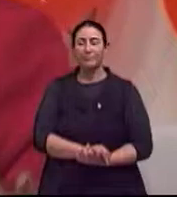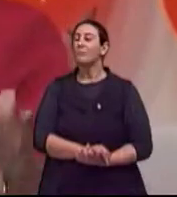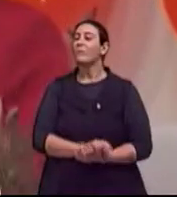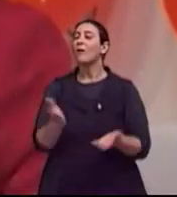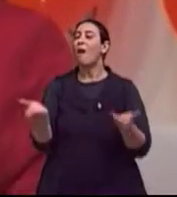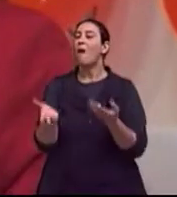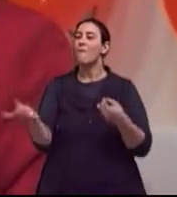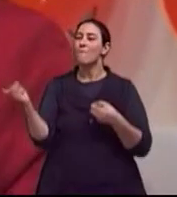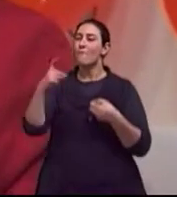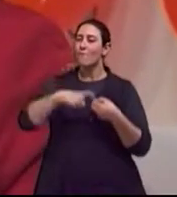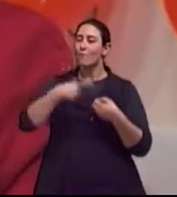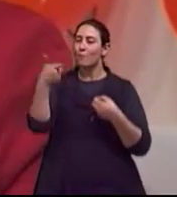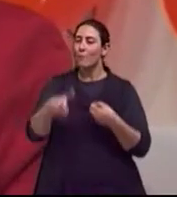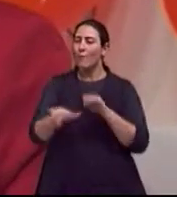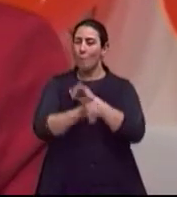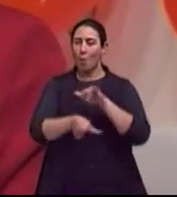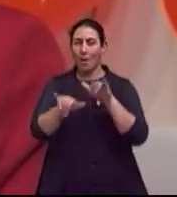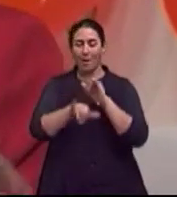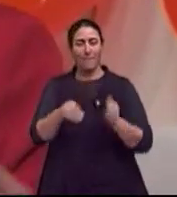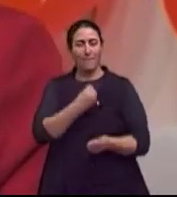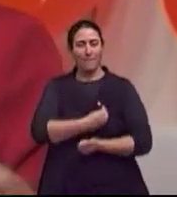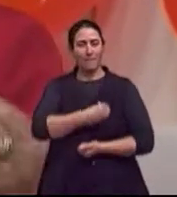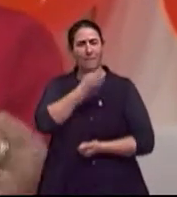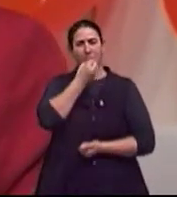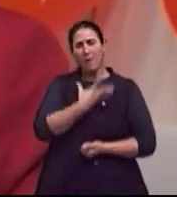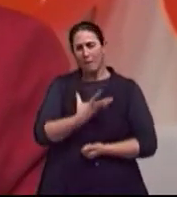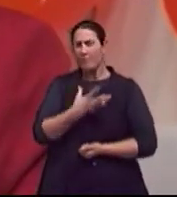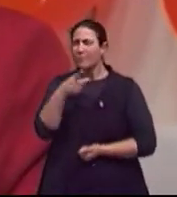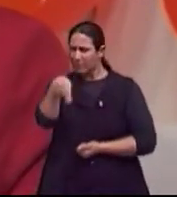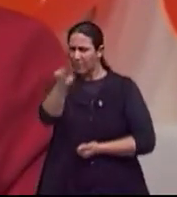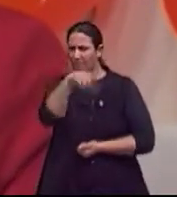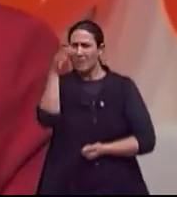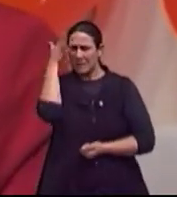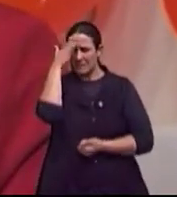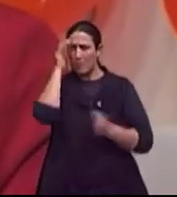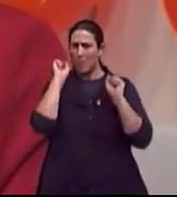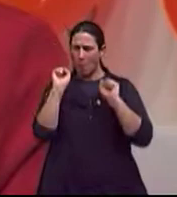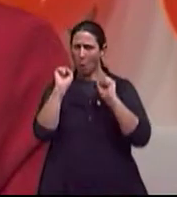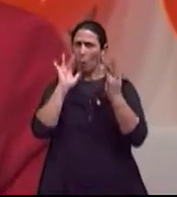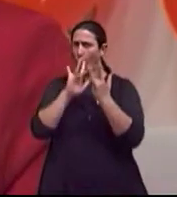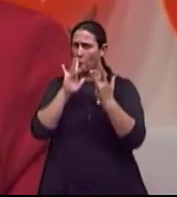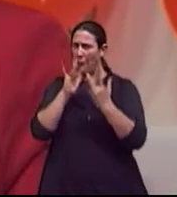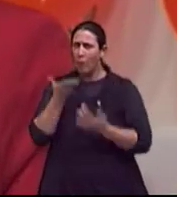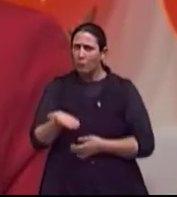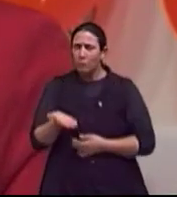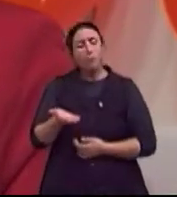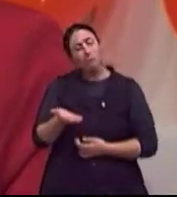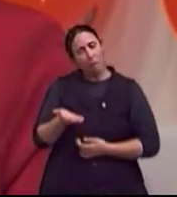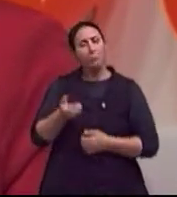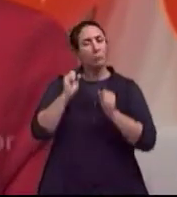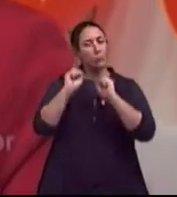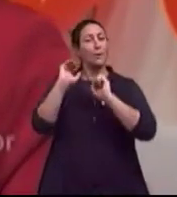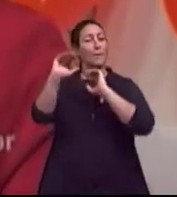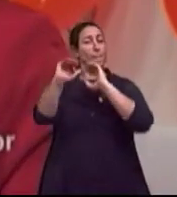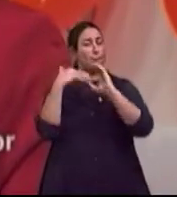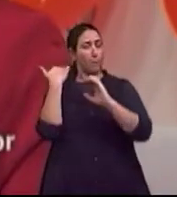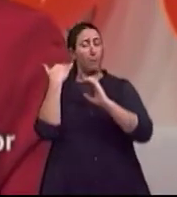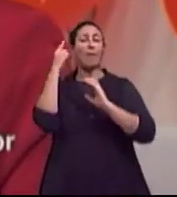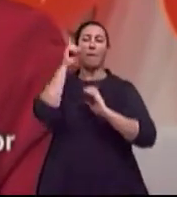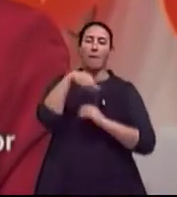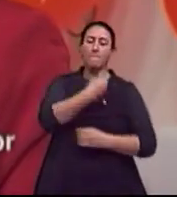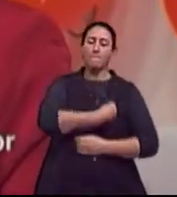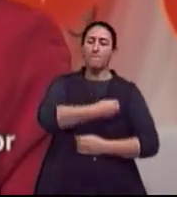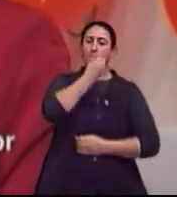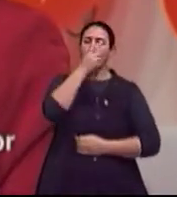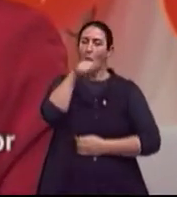Estamos de volta com o nosso Viva Bem e você já sabe que pode ter uma conexão direta com a gente através do nosso e-mail vivabem